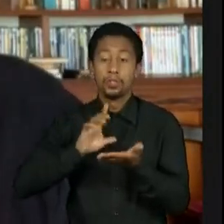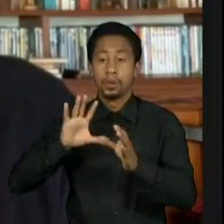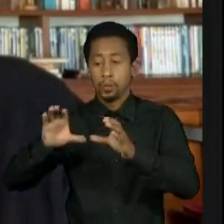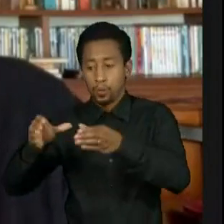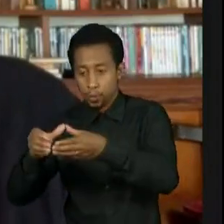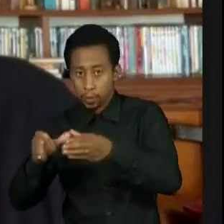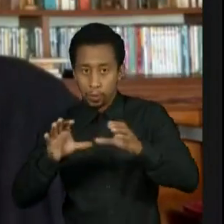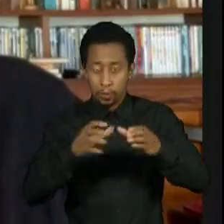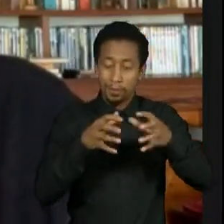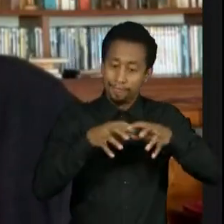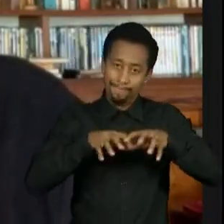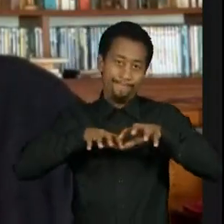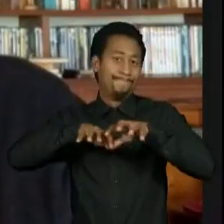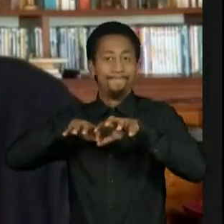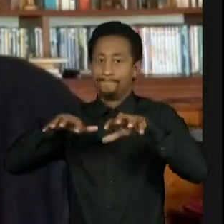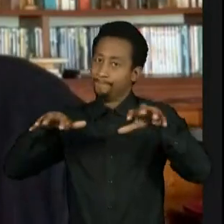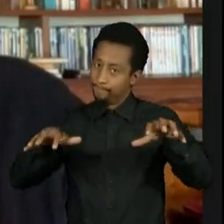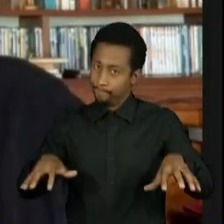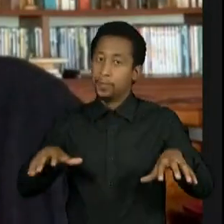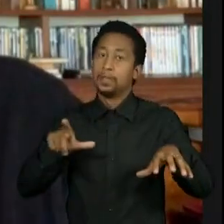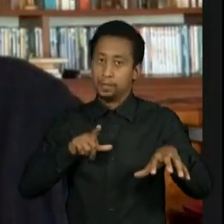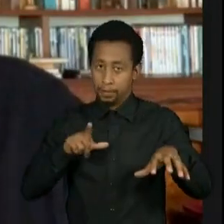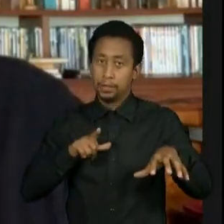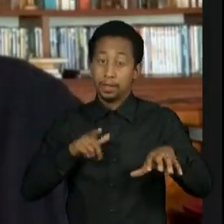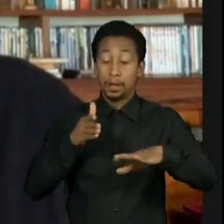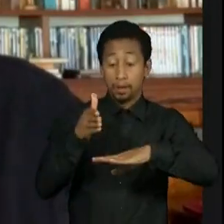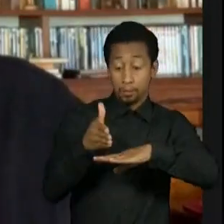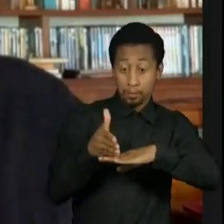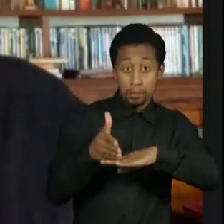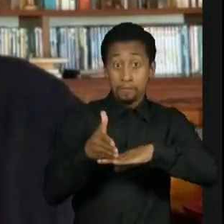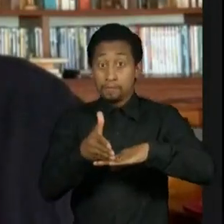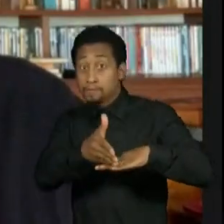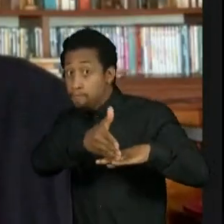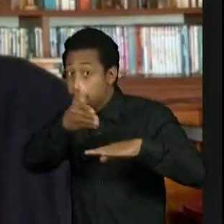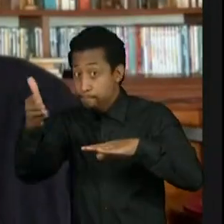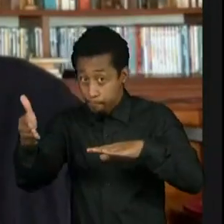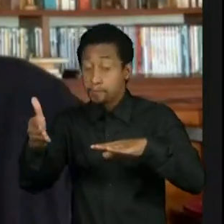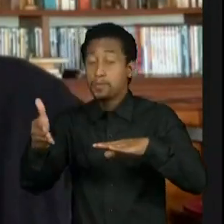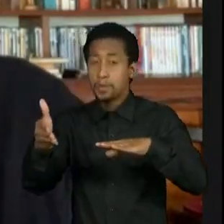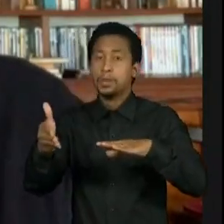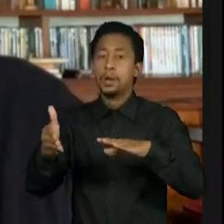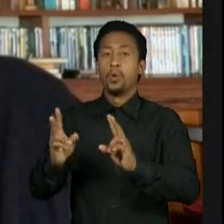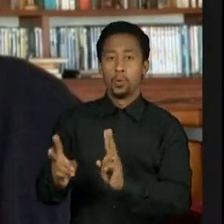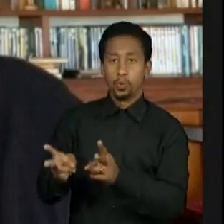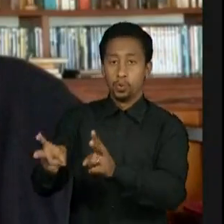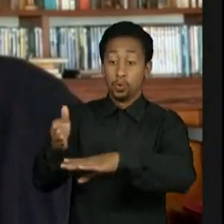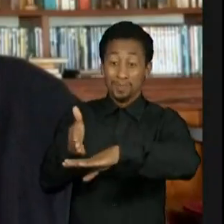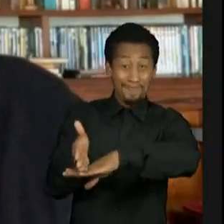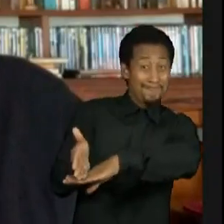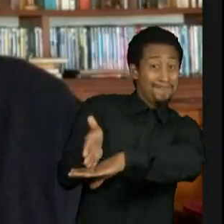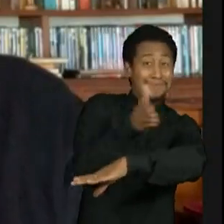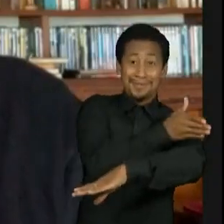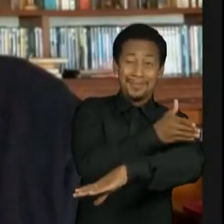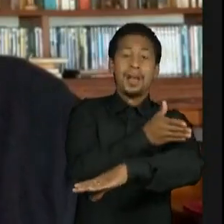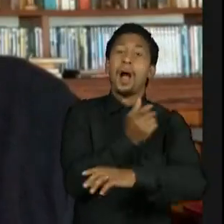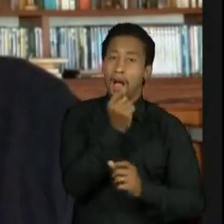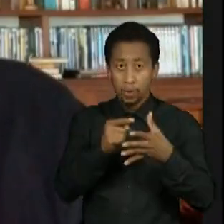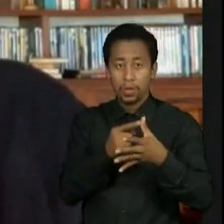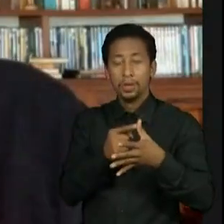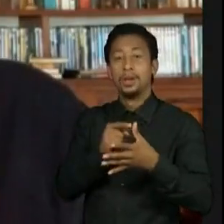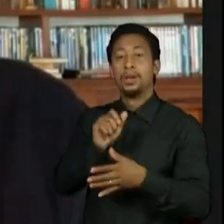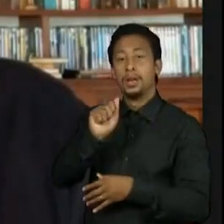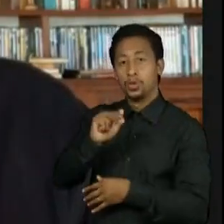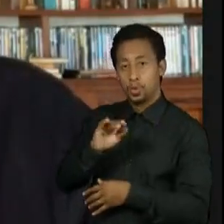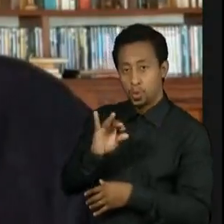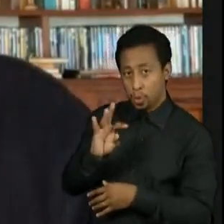a ser a partir do modernismo. O que era antes do modernismo, que era só uma espécie de aquecimento, bate-bola para que seria mais importante, que é a partir do modernismo.